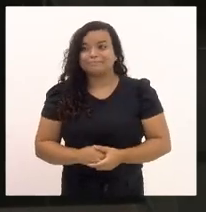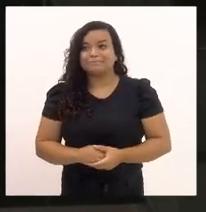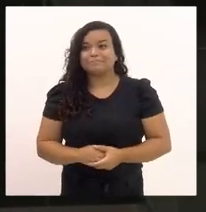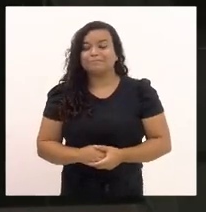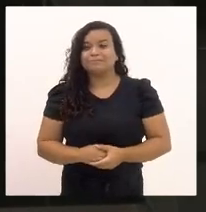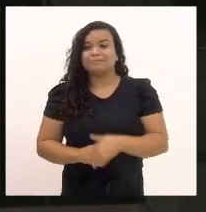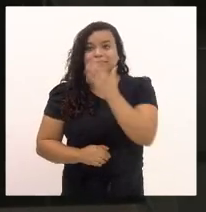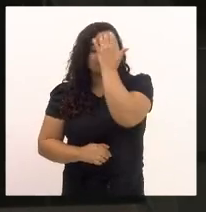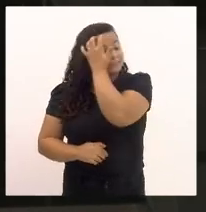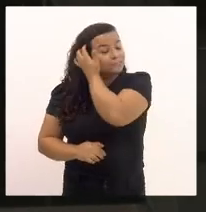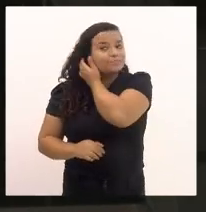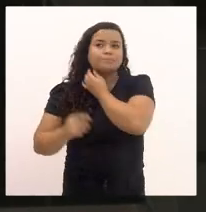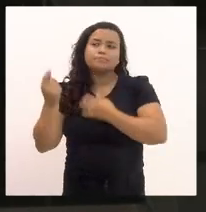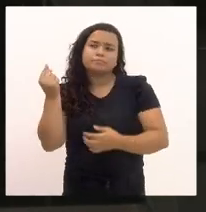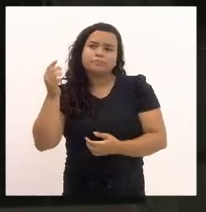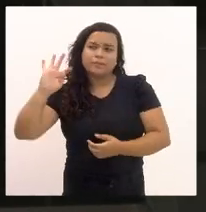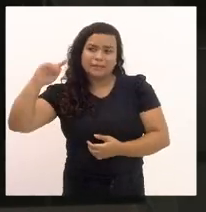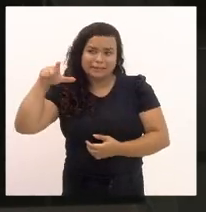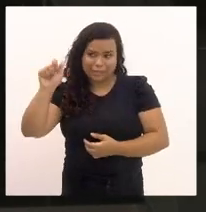a taxa,